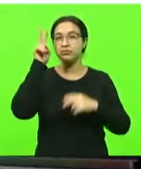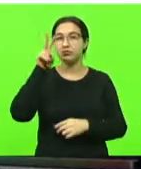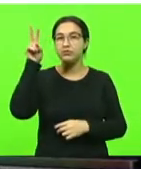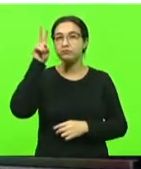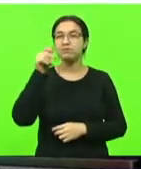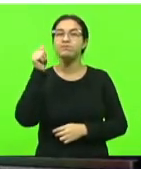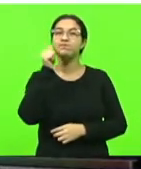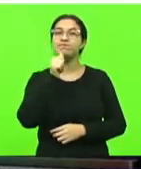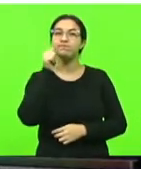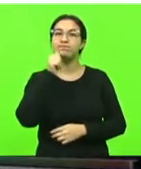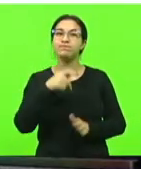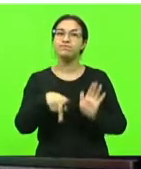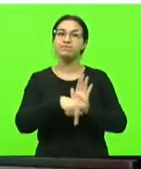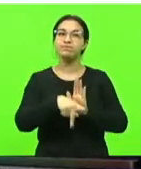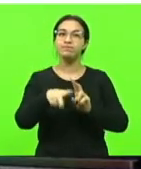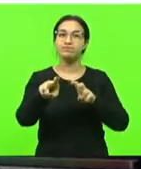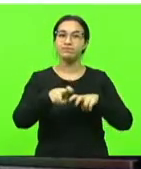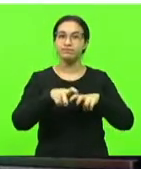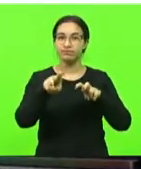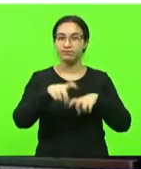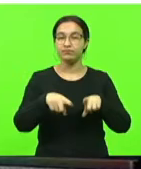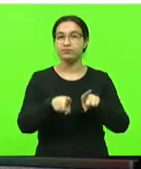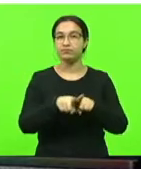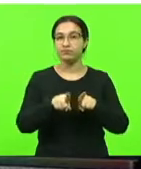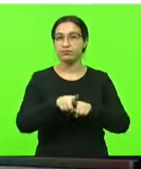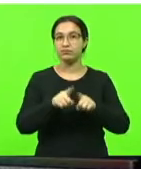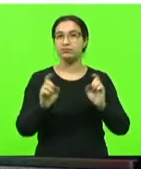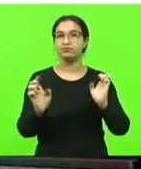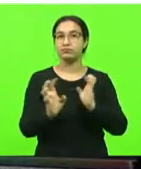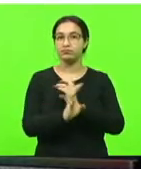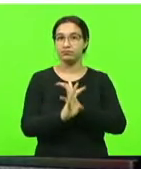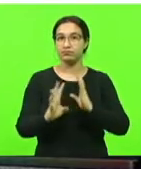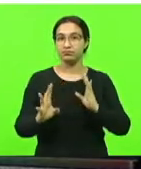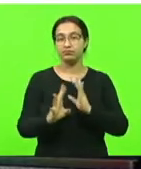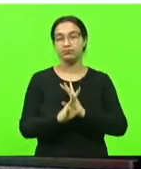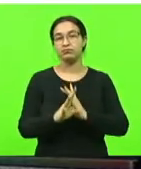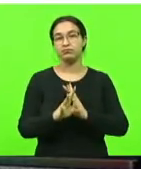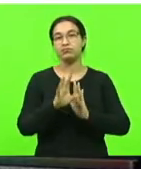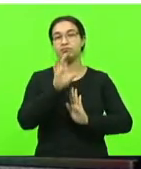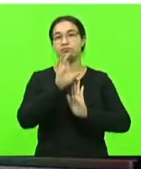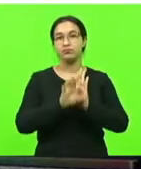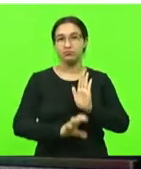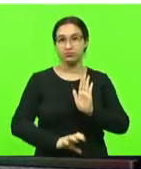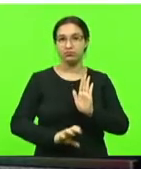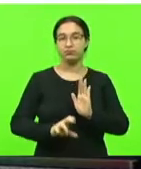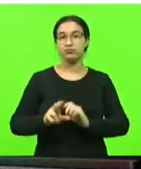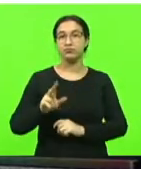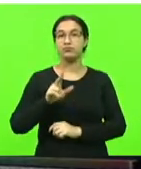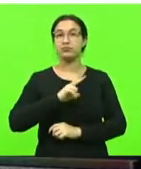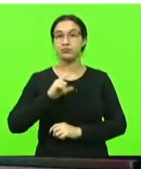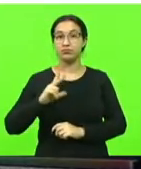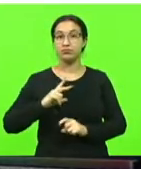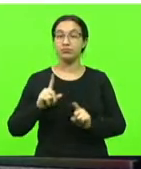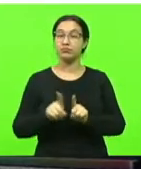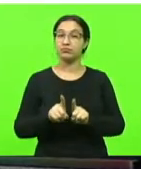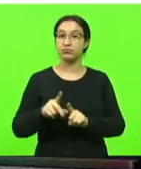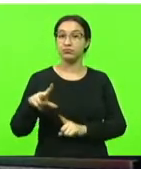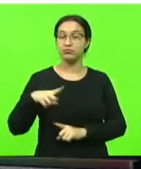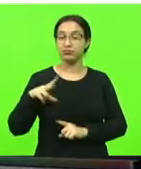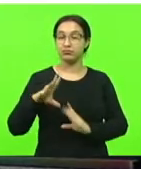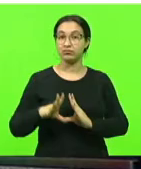do Campo e Cidade em Santa Catarina, no currículo das escolas públicas e privadas do Estado de Santa Catarina, com emenda